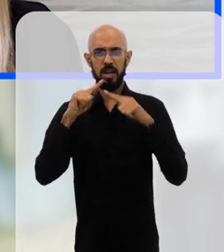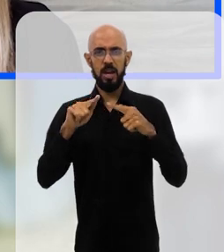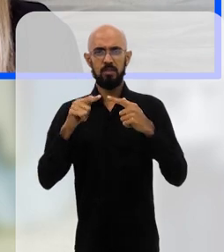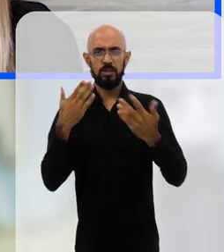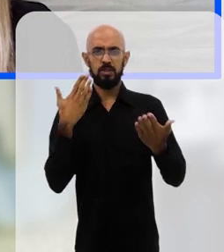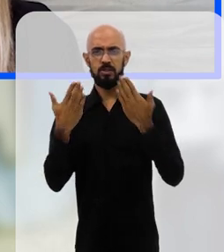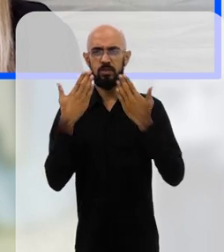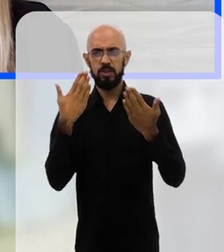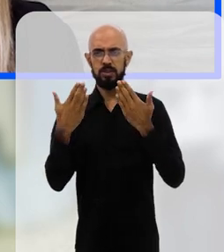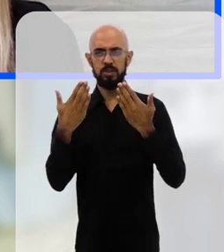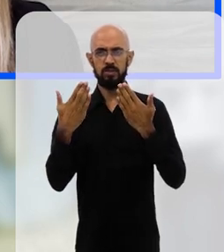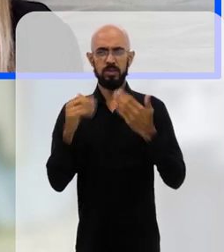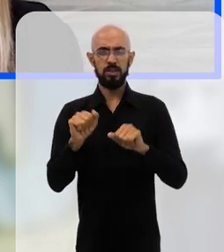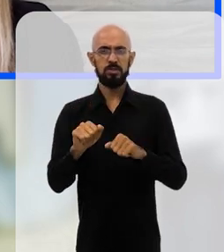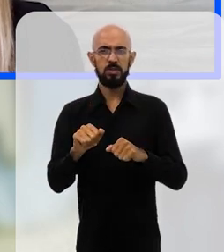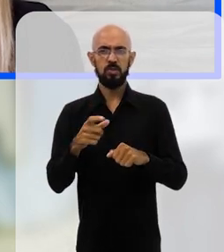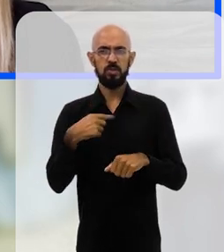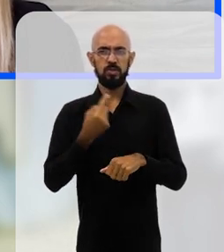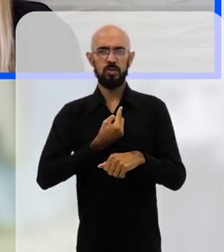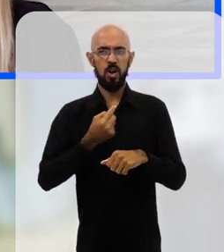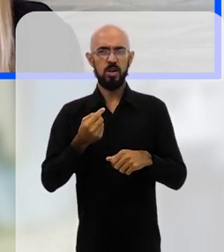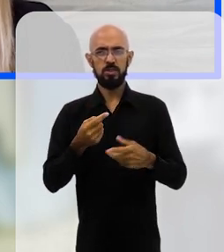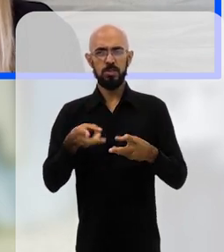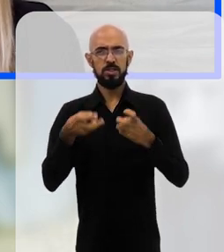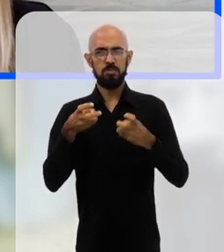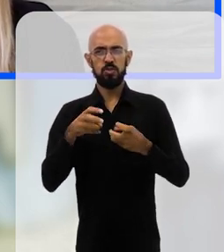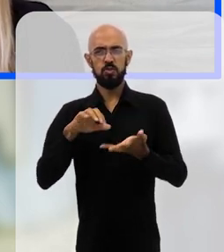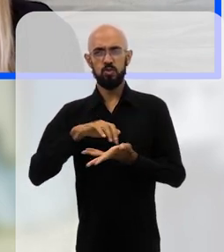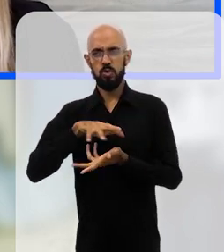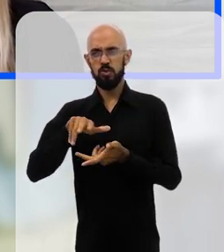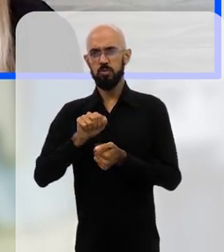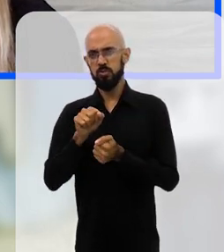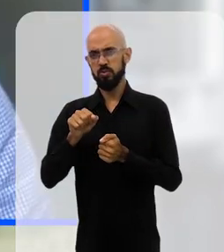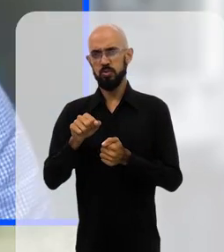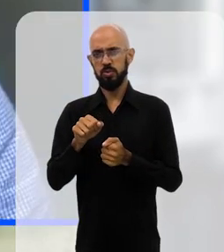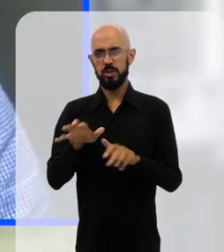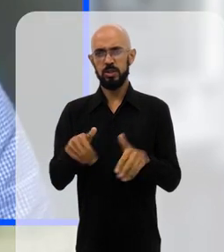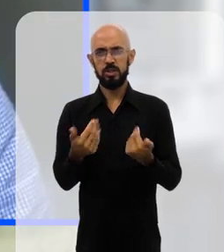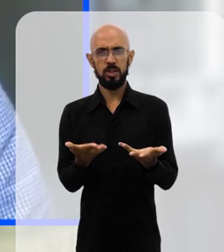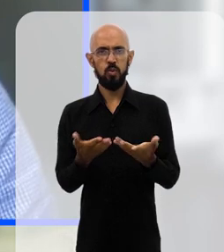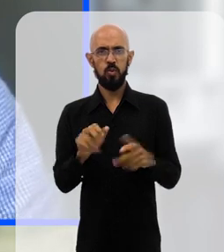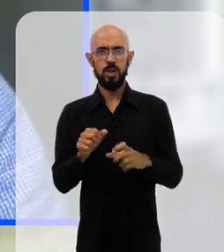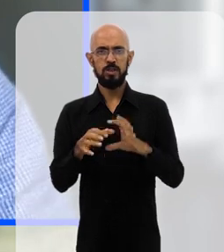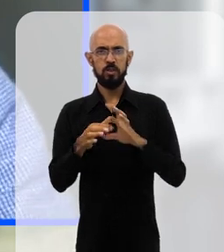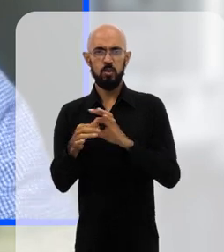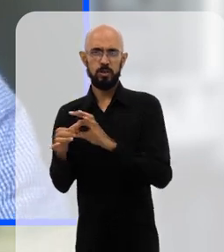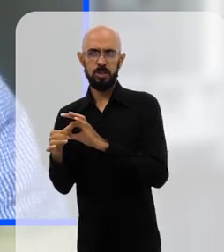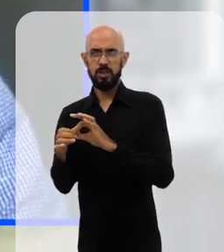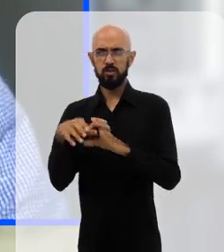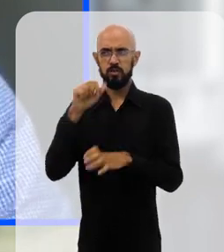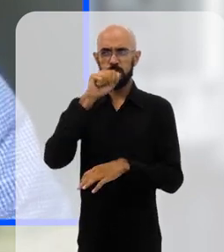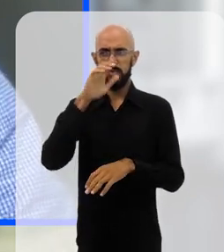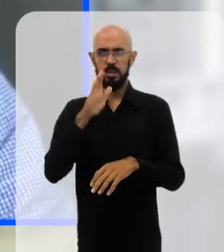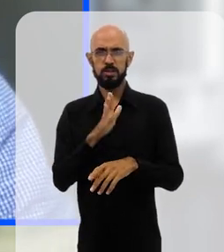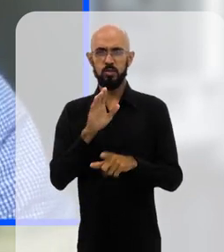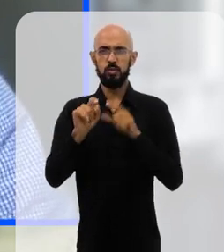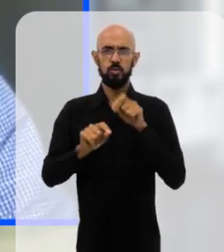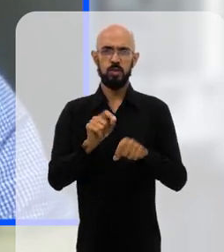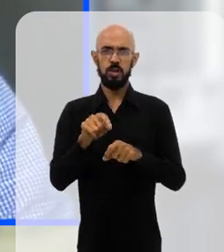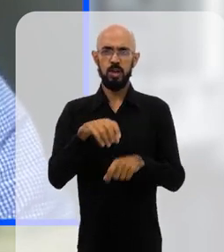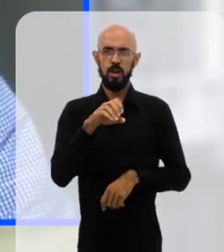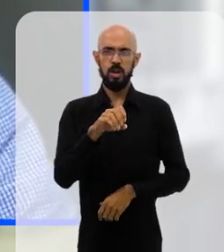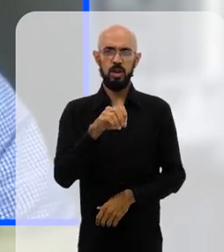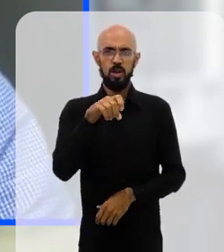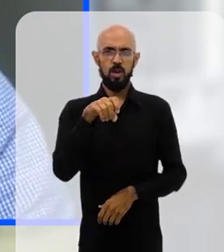Então, a gente tenta fazer essa análise. E isso é uma coisa que a vê no mundo inteiro. Então, esse cenário que a gente vê no Brasil,